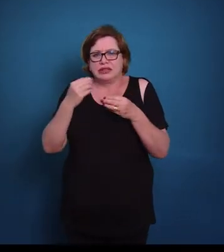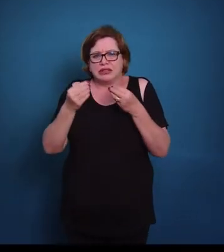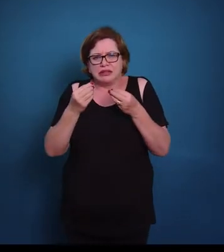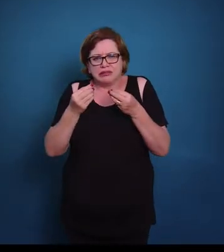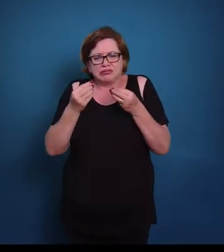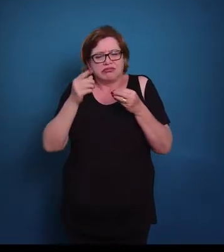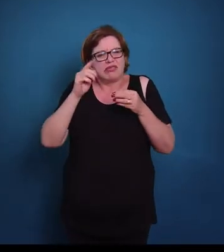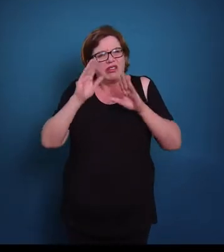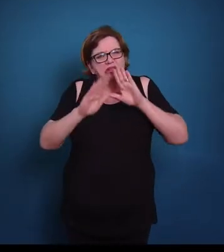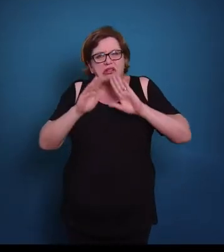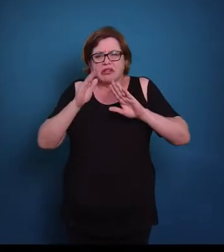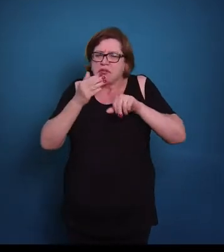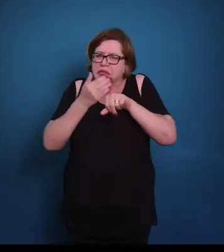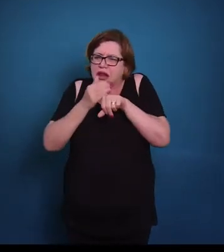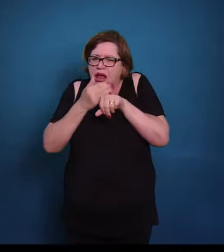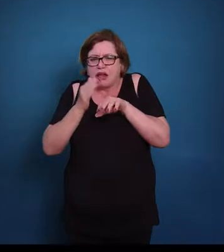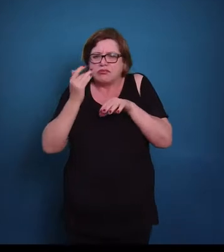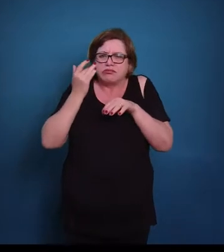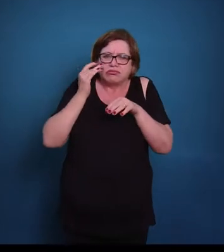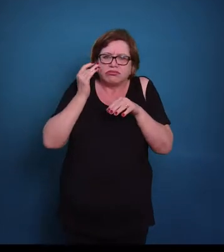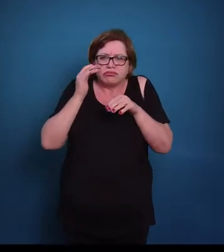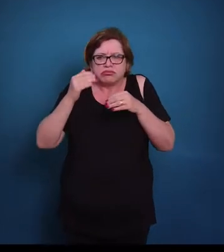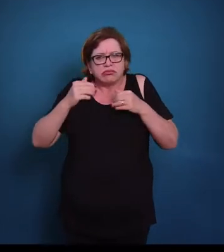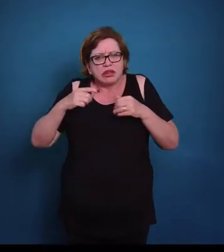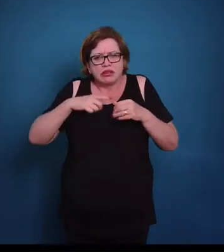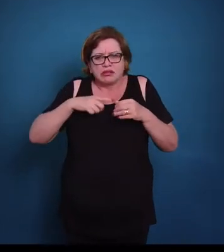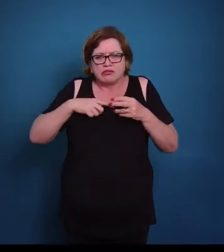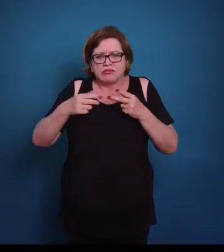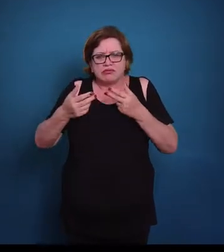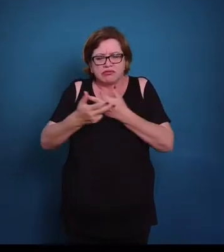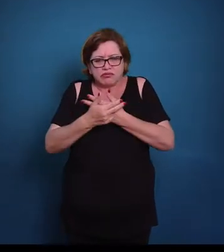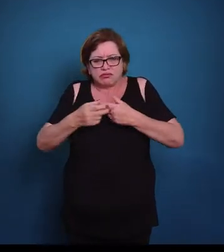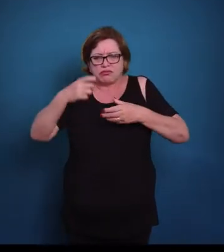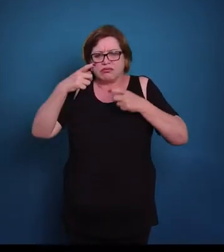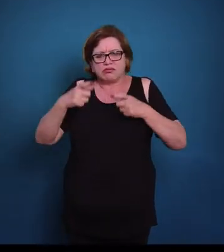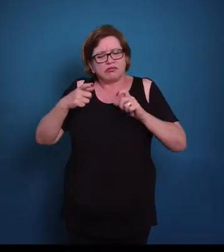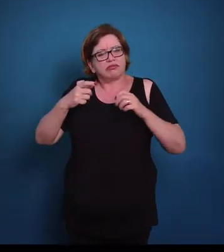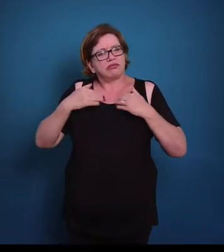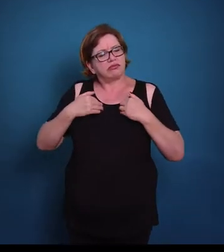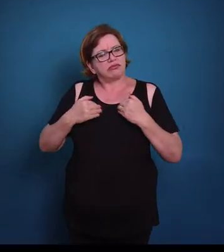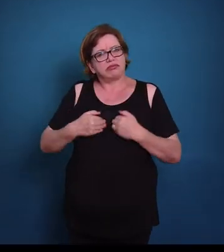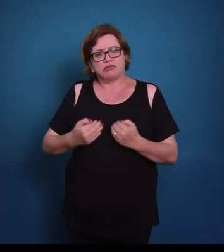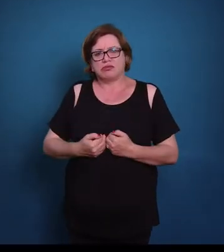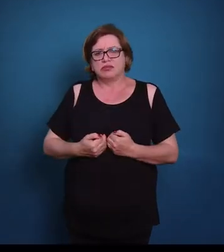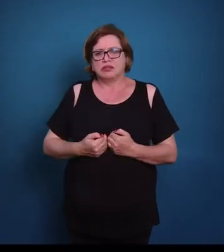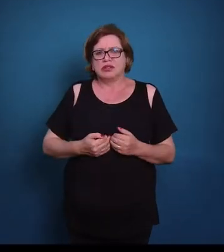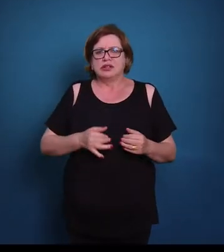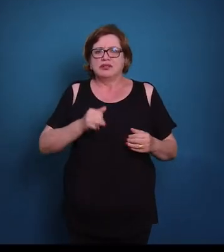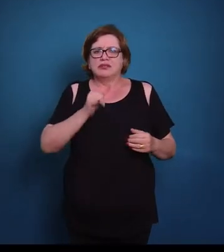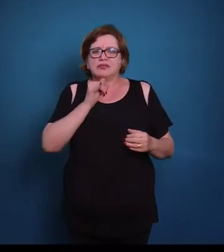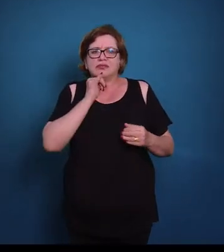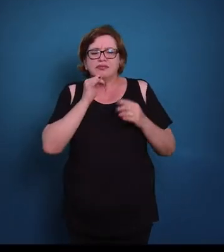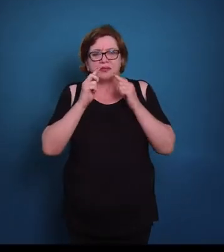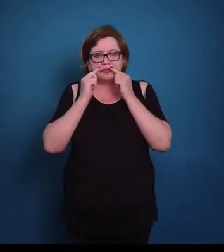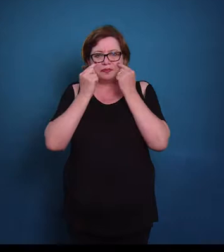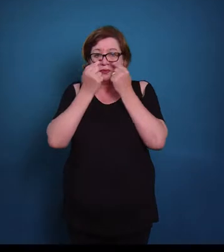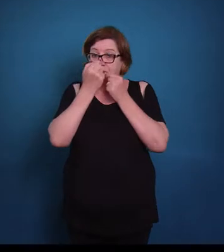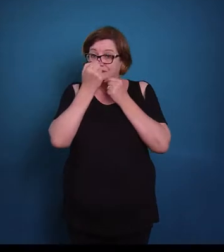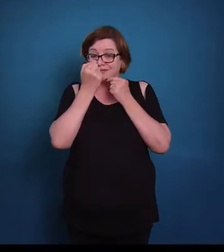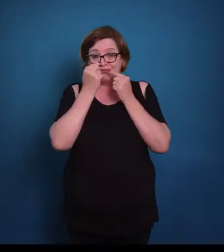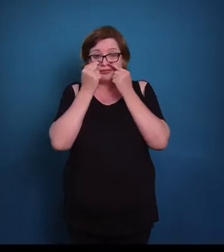translúcida. E ela é encontrada em várias partes, várias estruturas do nosso corpo, como por exemplo, parede das fossas nasais,